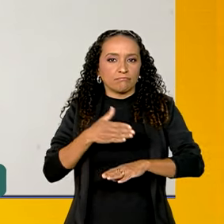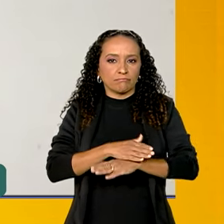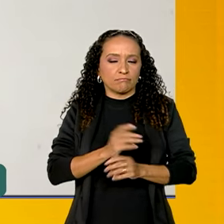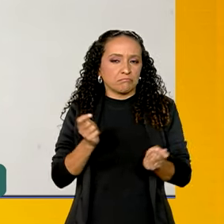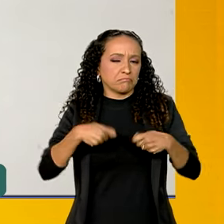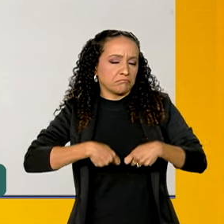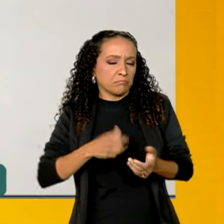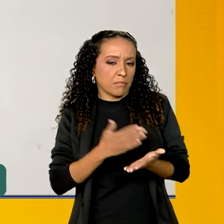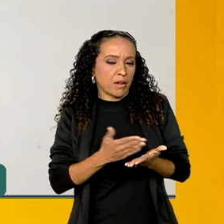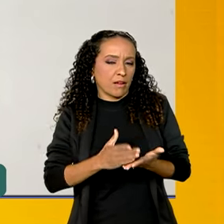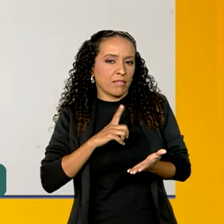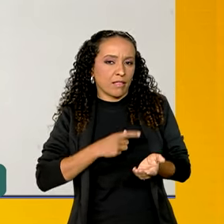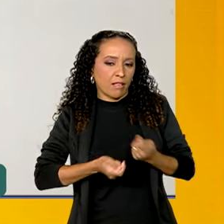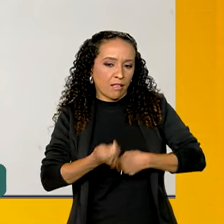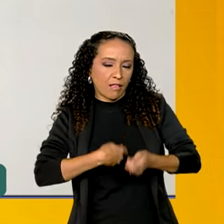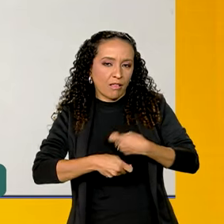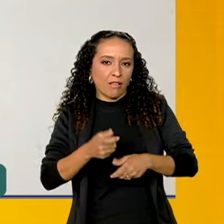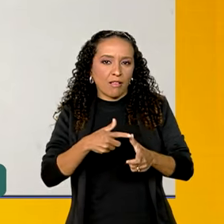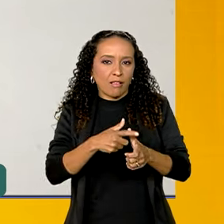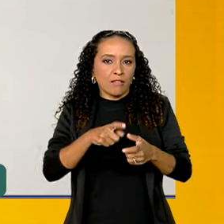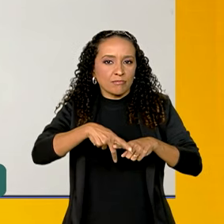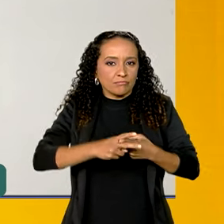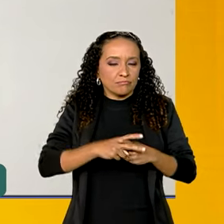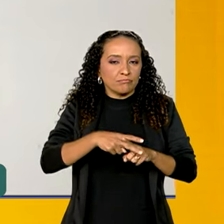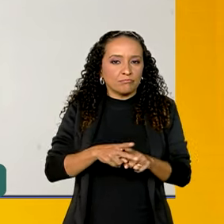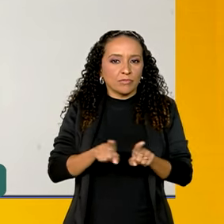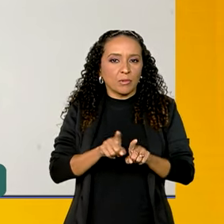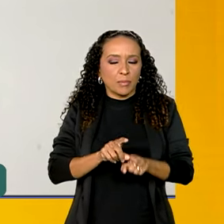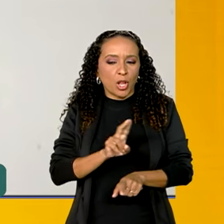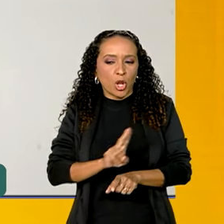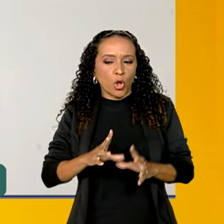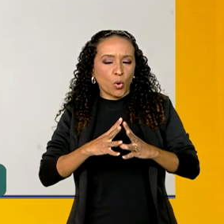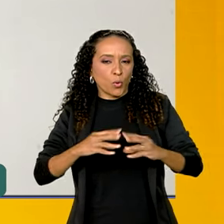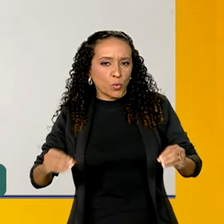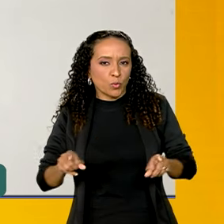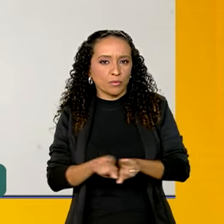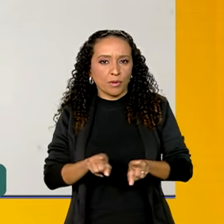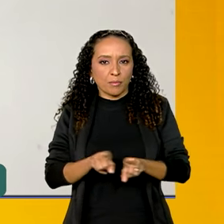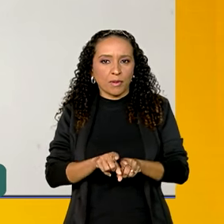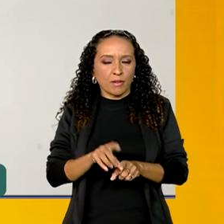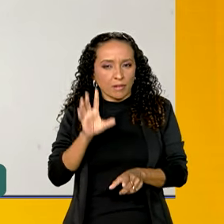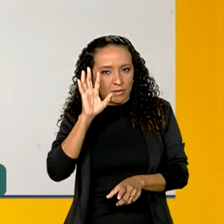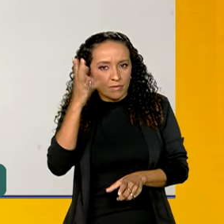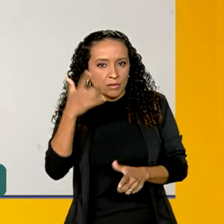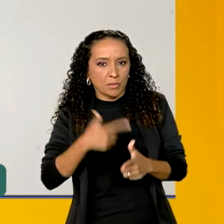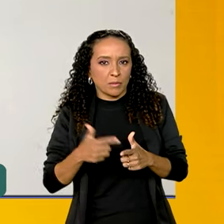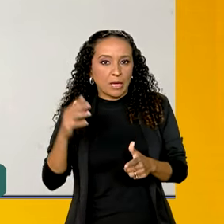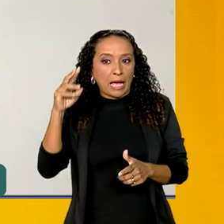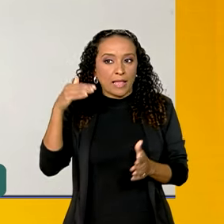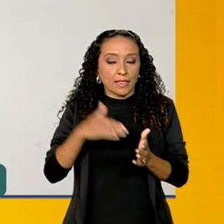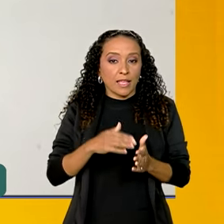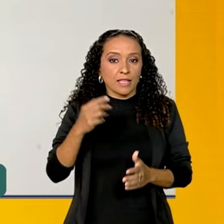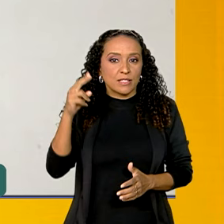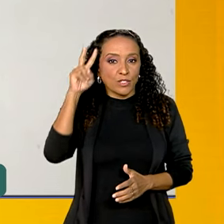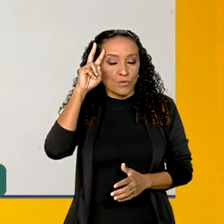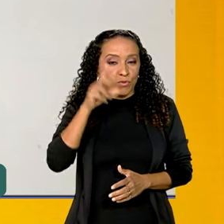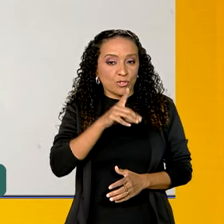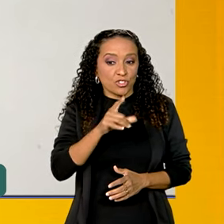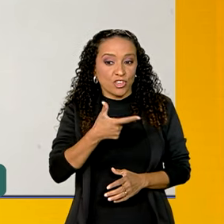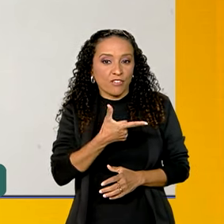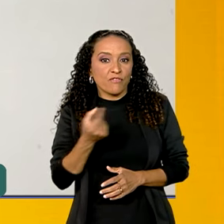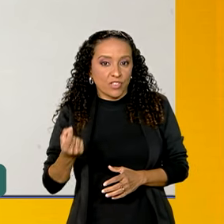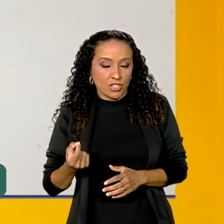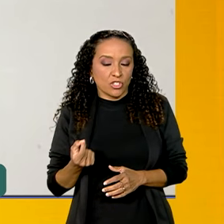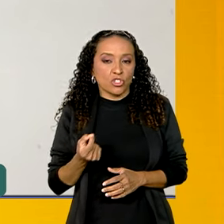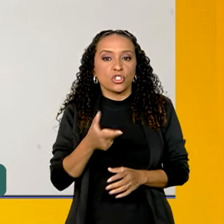você tem para fazer essa renegociação, limpar seu nome, se desenrolar, até a segunda-feira, dia 20. Então, segunda-feira a